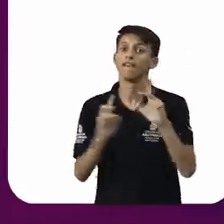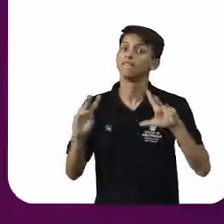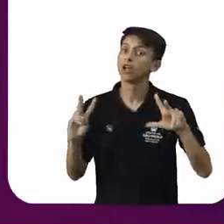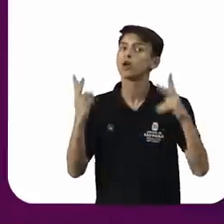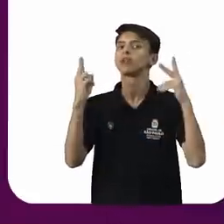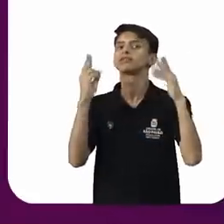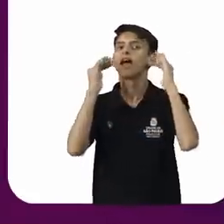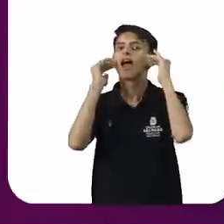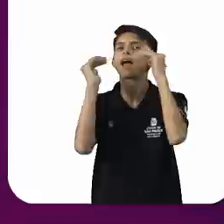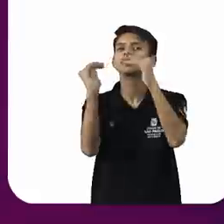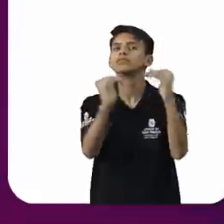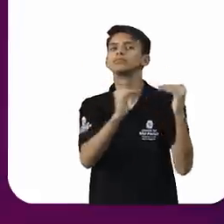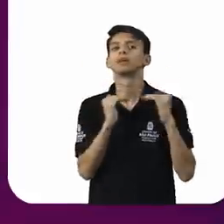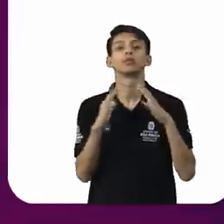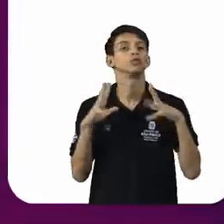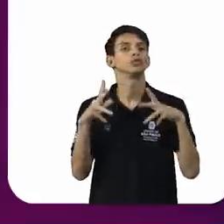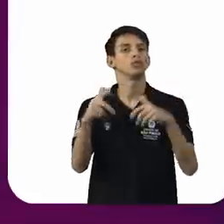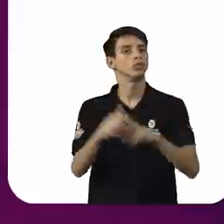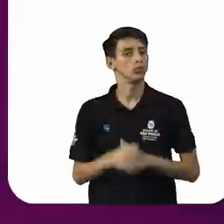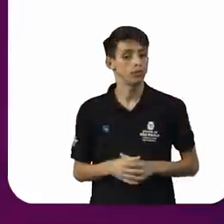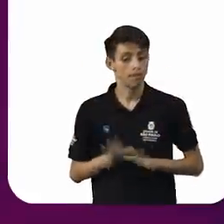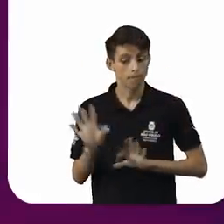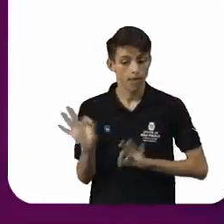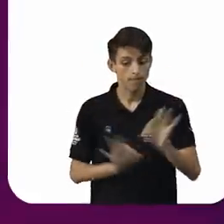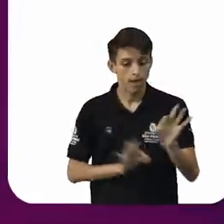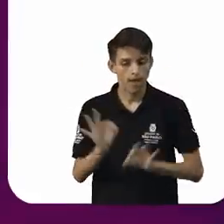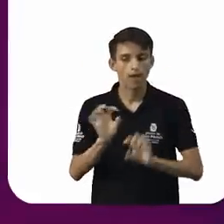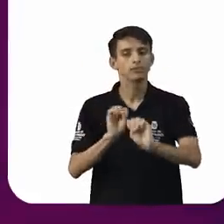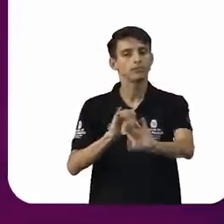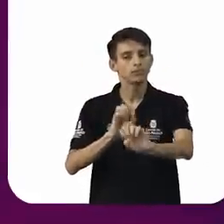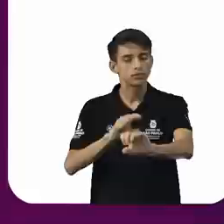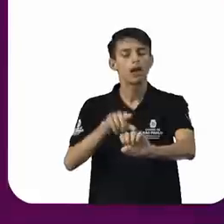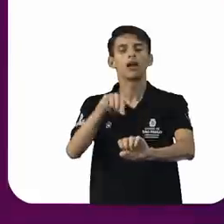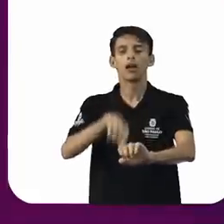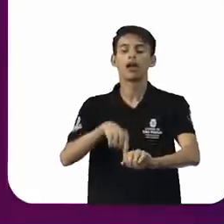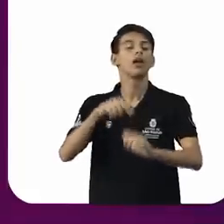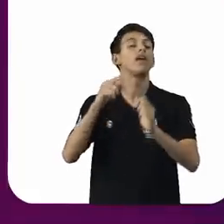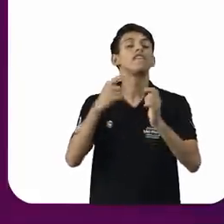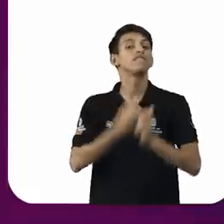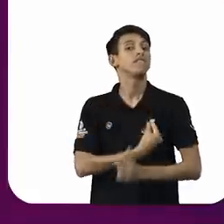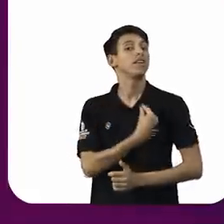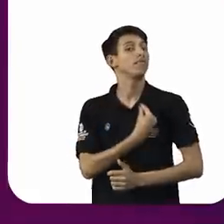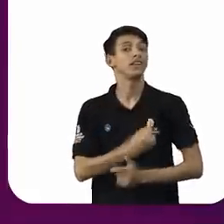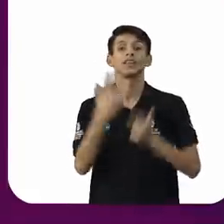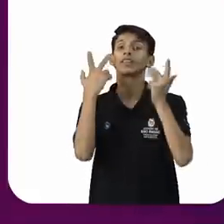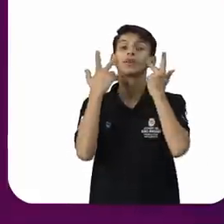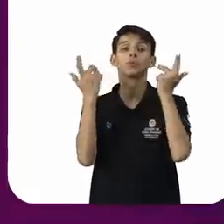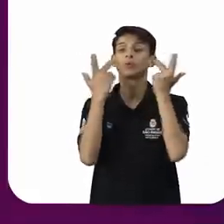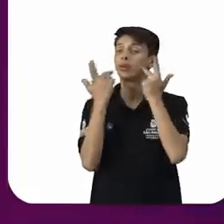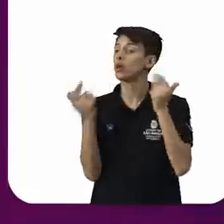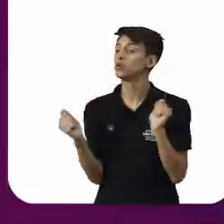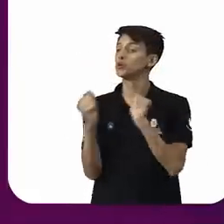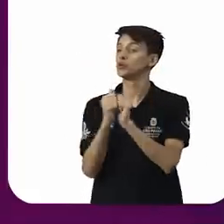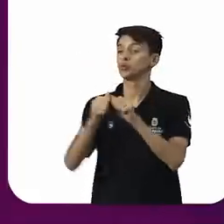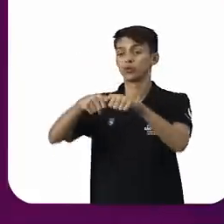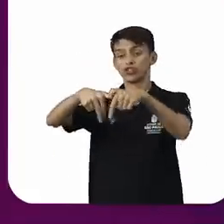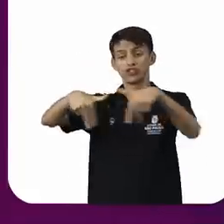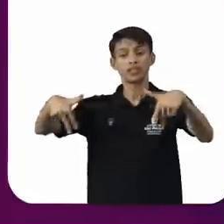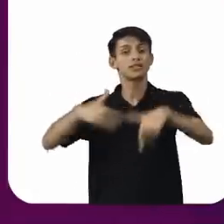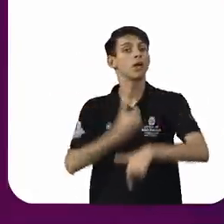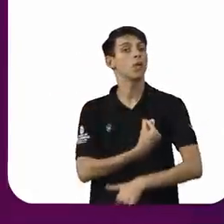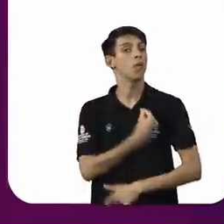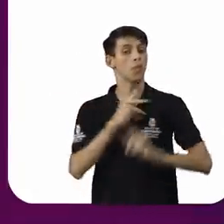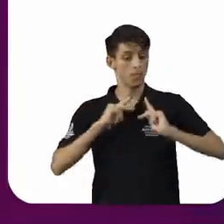valores e preparar os indivíduos para conviverem de forma natural e harmoniosa com a diversidade